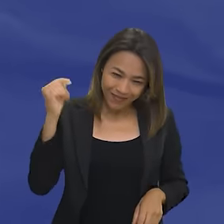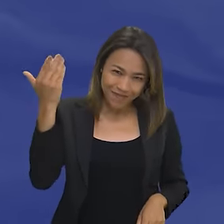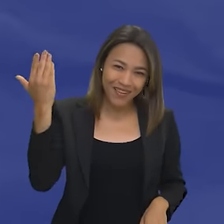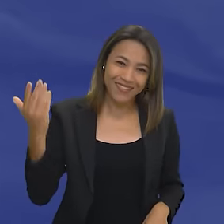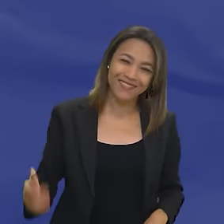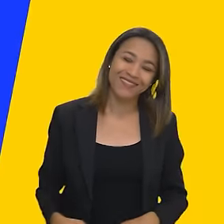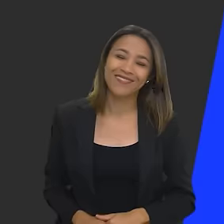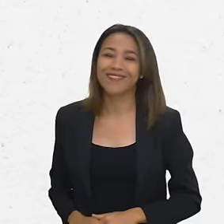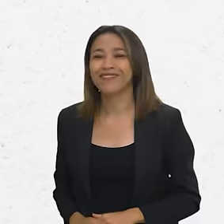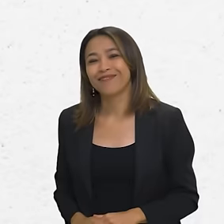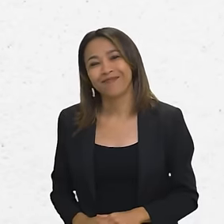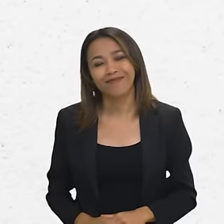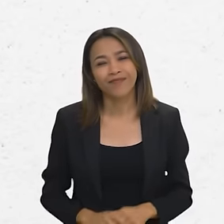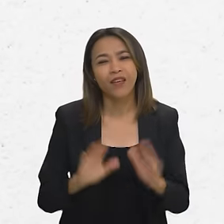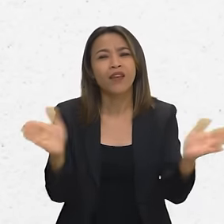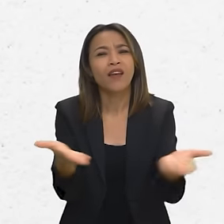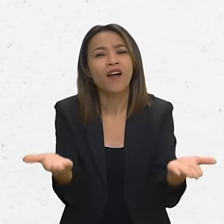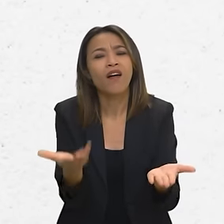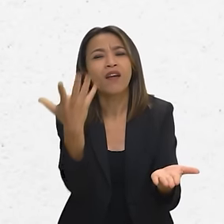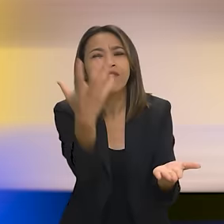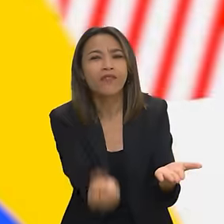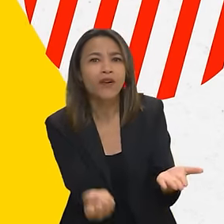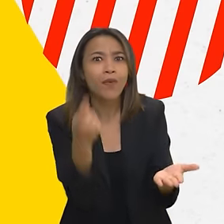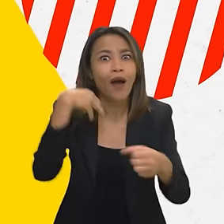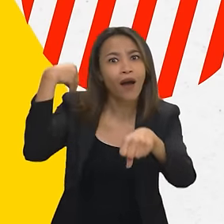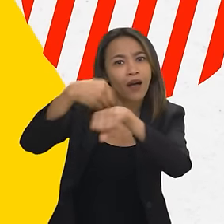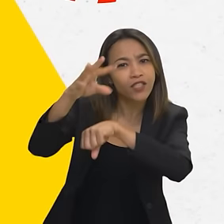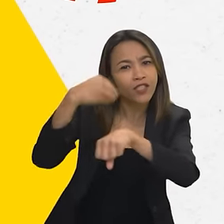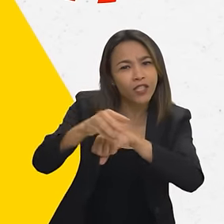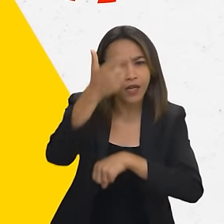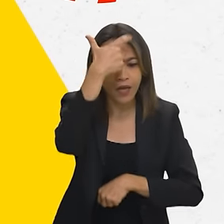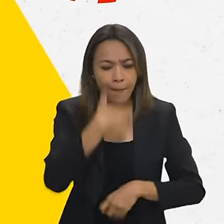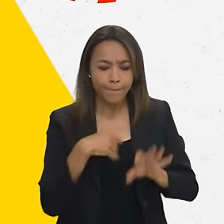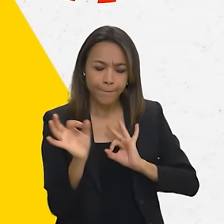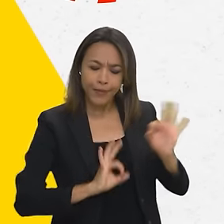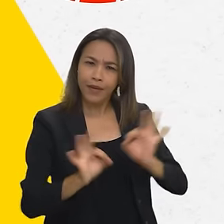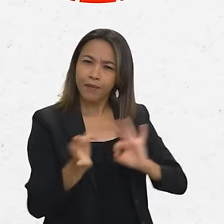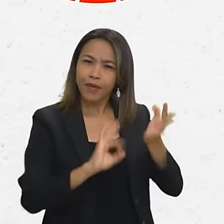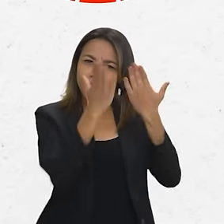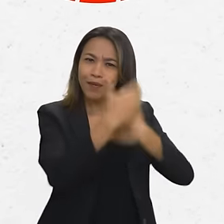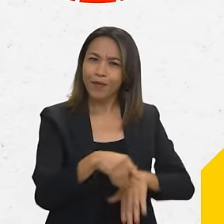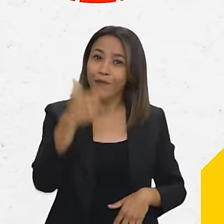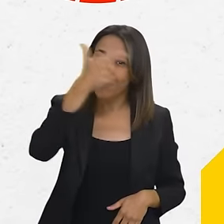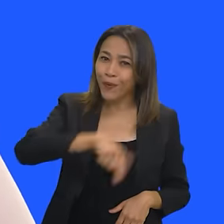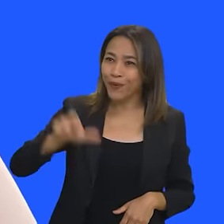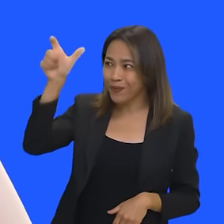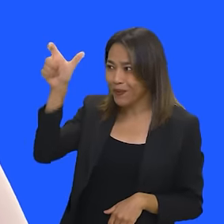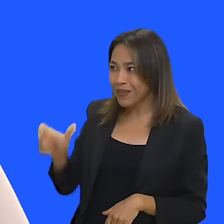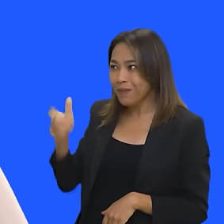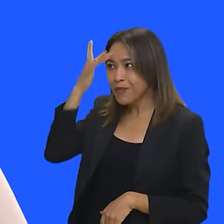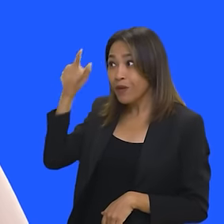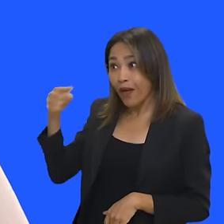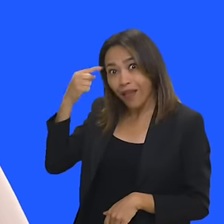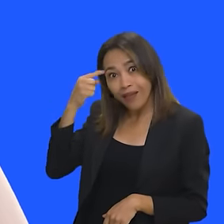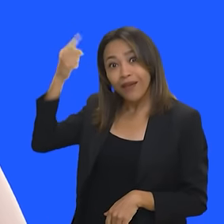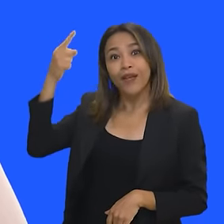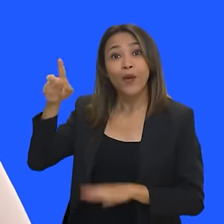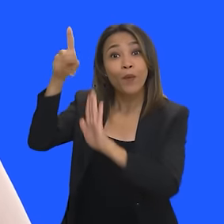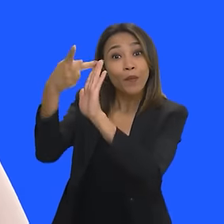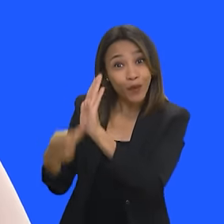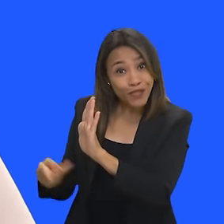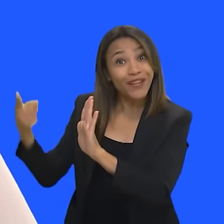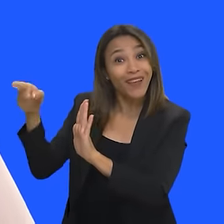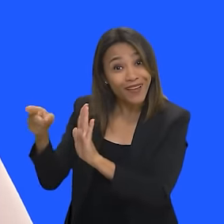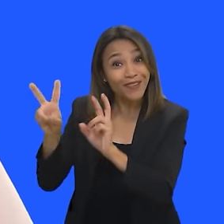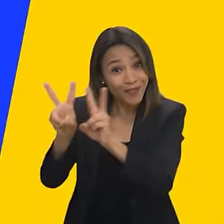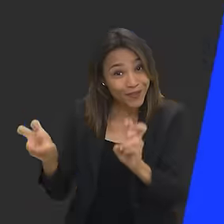à obra! E agora, vamos pegar umas dicas de preparação da prova com a Rose Alves, idealizadora do projeto